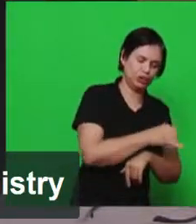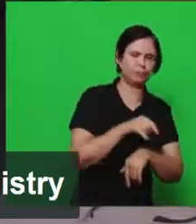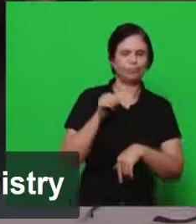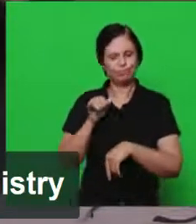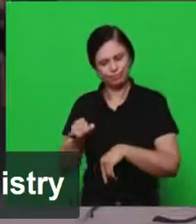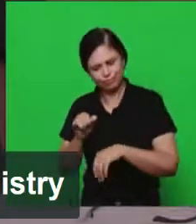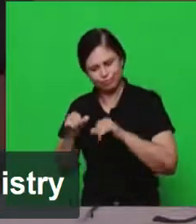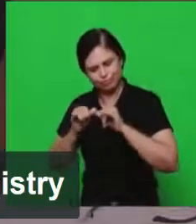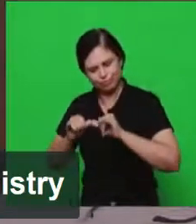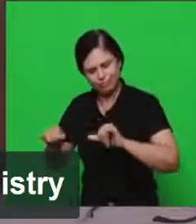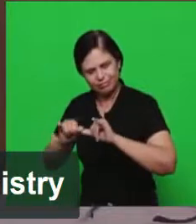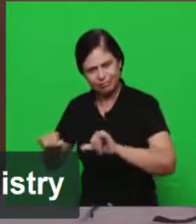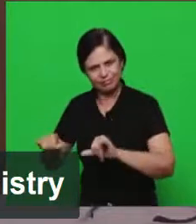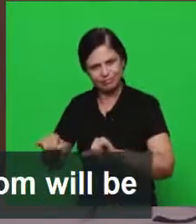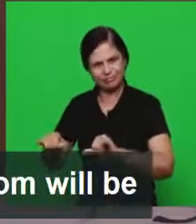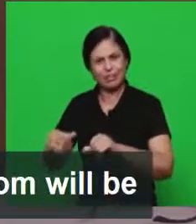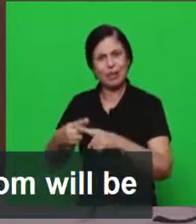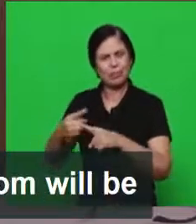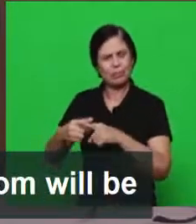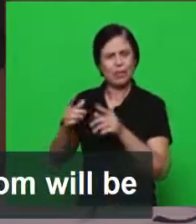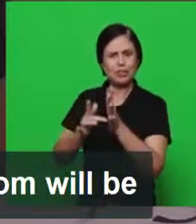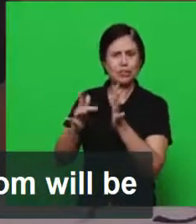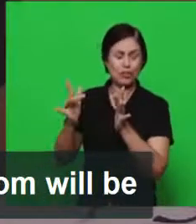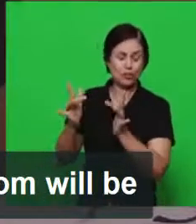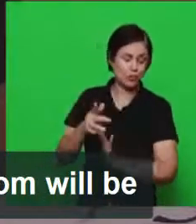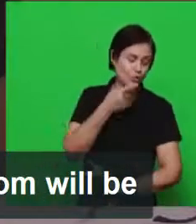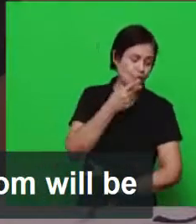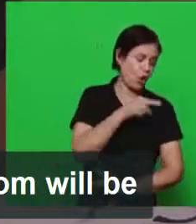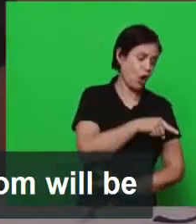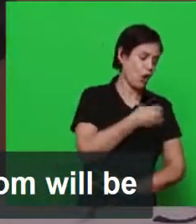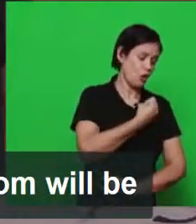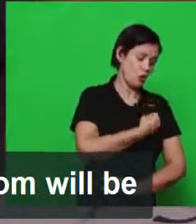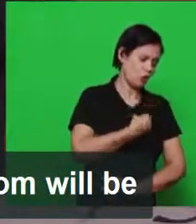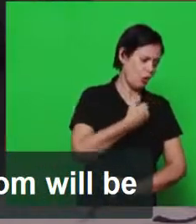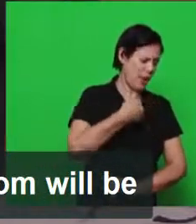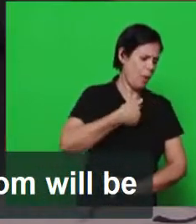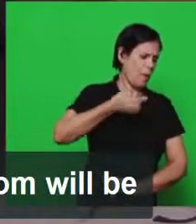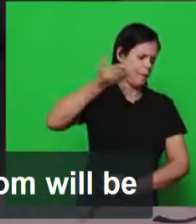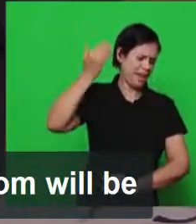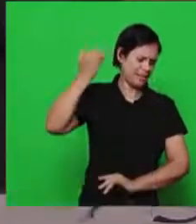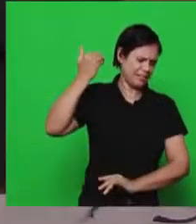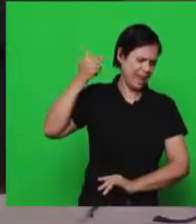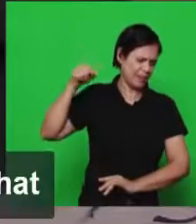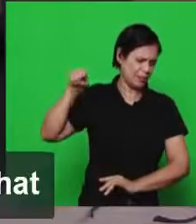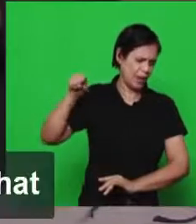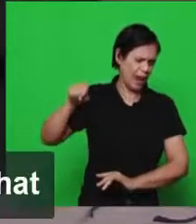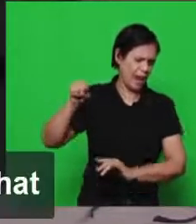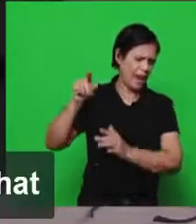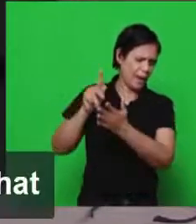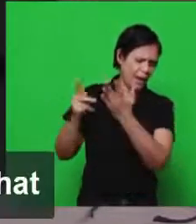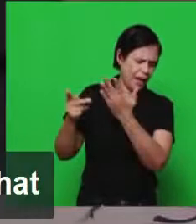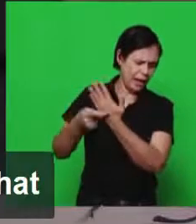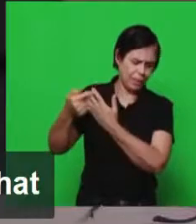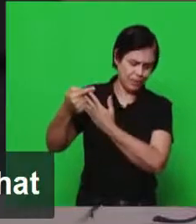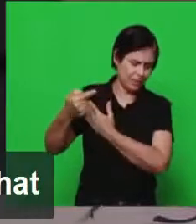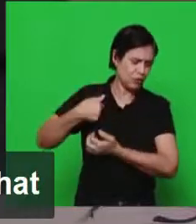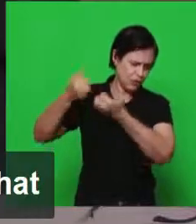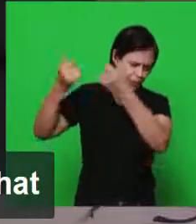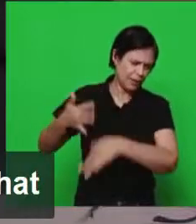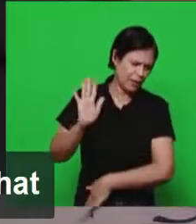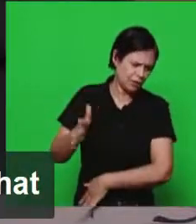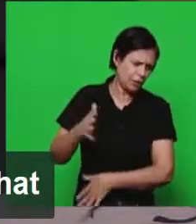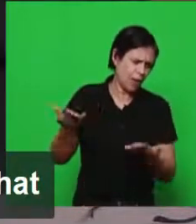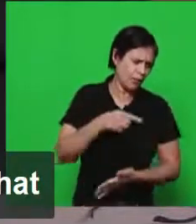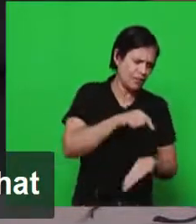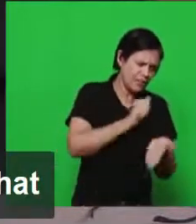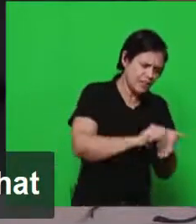ministério terreno dele já expliquei tudo como o reino vai ser então o que que nós temos agora aqui